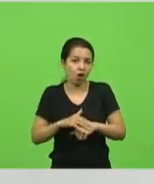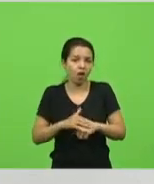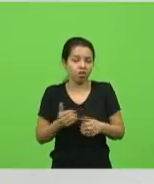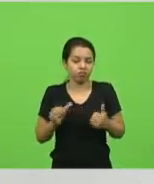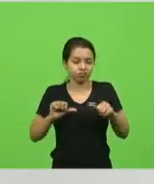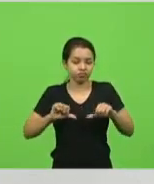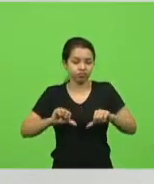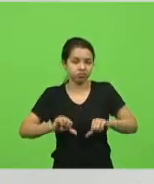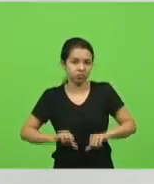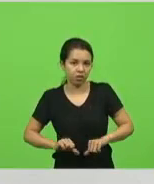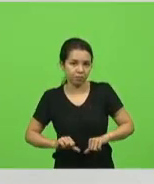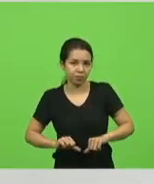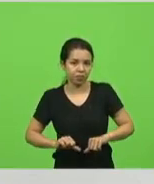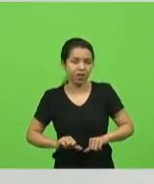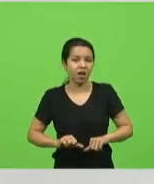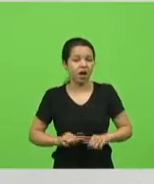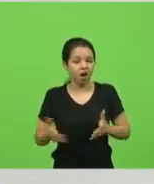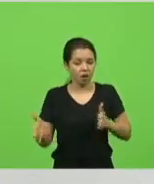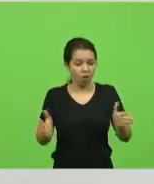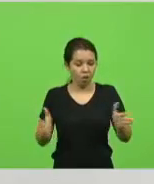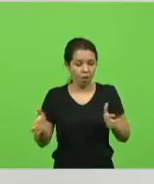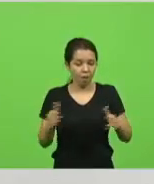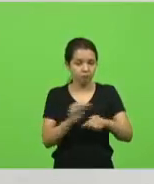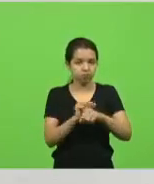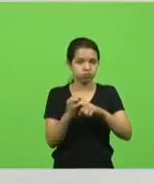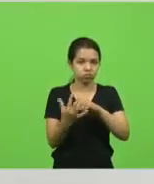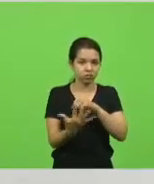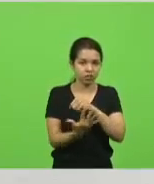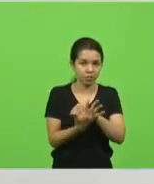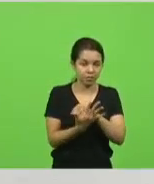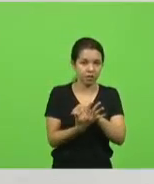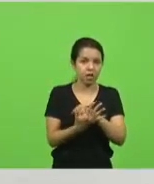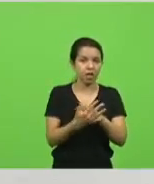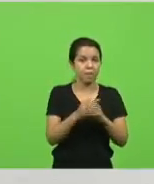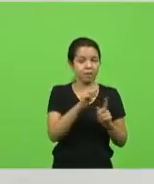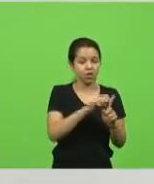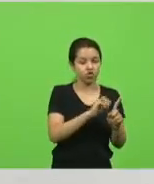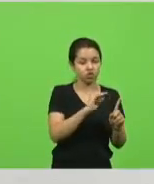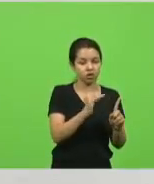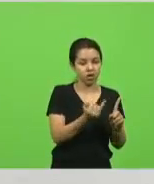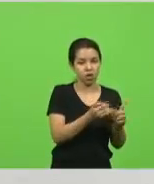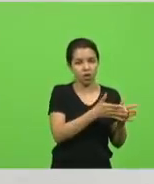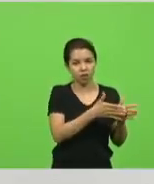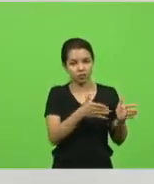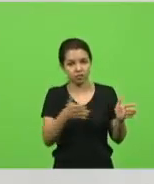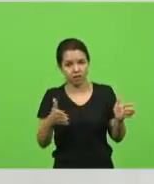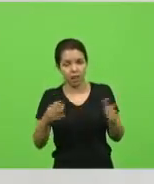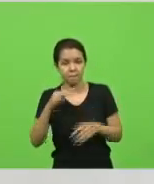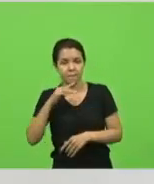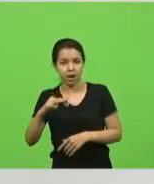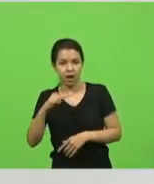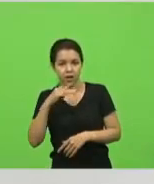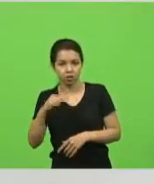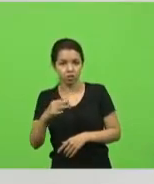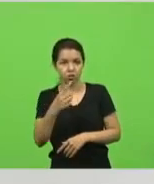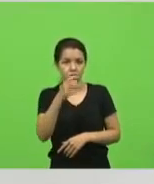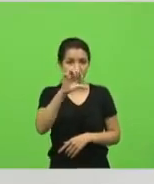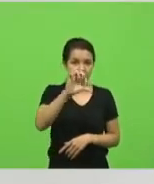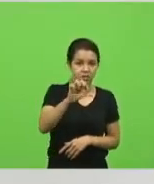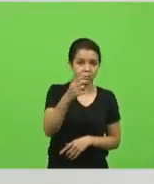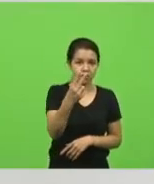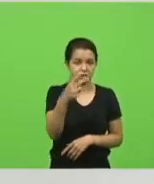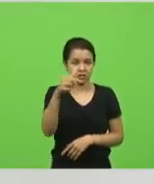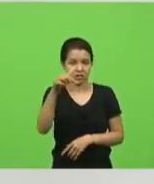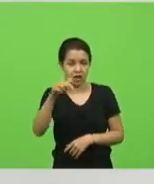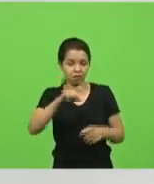psicológica, os casos de estupros. No ano passado, de janeiro até março, foram 927 casos em Santa Catarina. Ou seja,